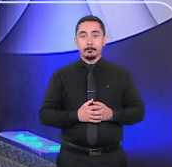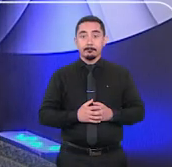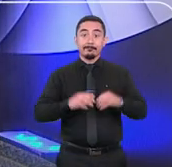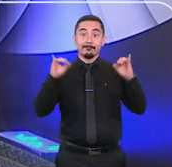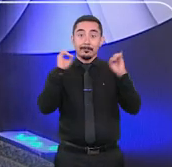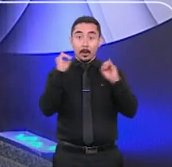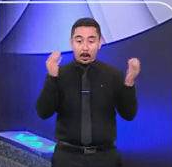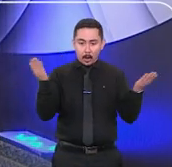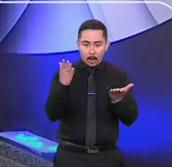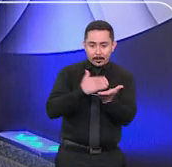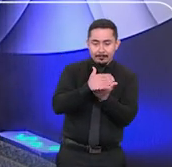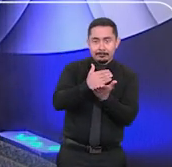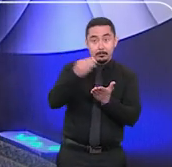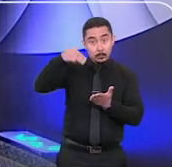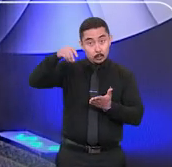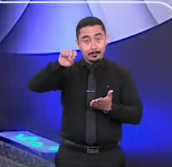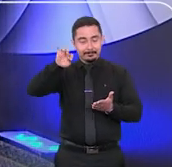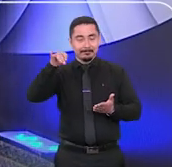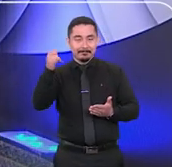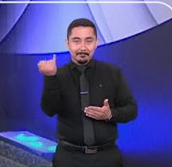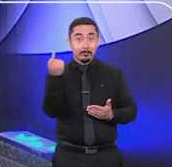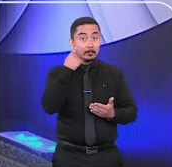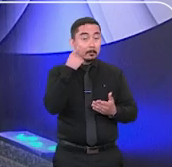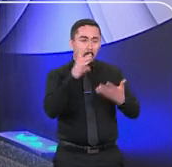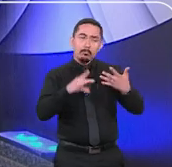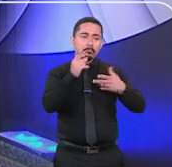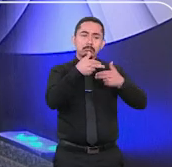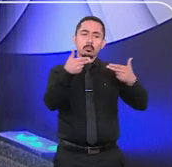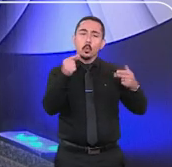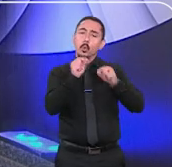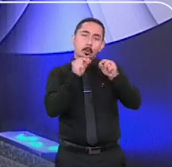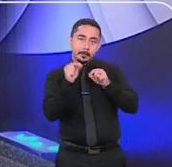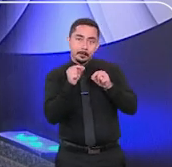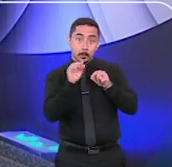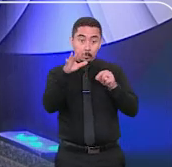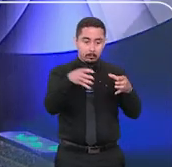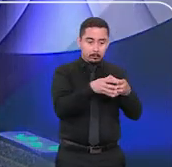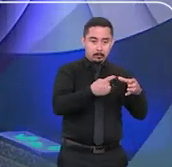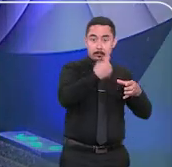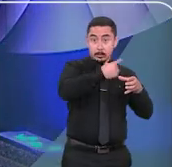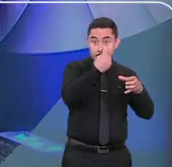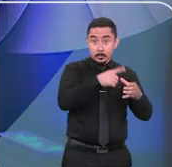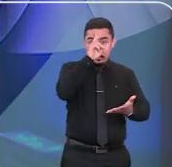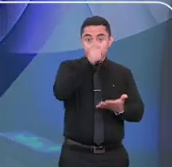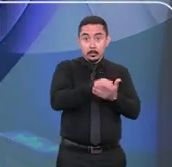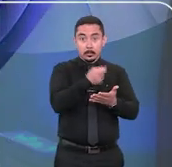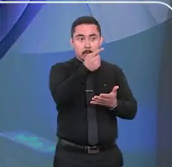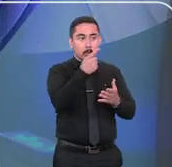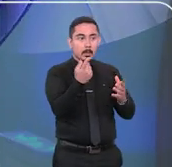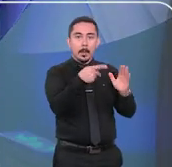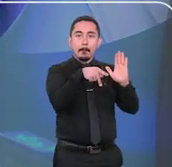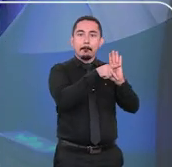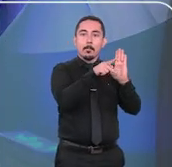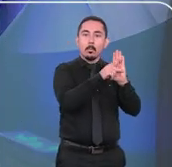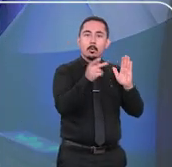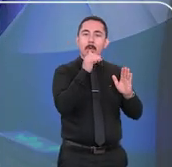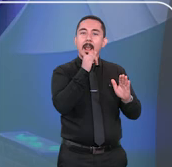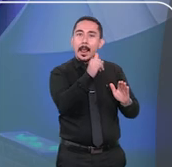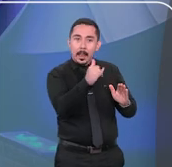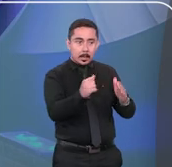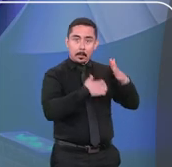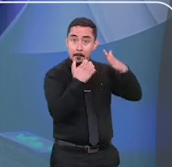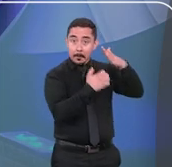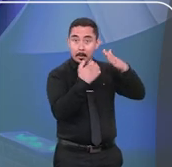Olá, começa agora o Minuto STJ, vamos aos destaques. A primeira turma decidiu que concessionária de energia elétrica